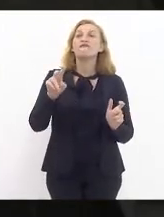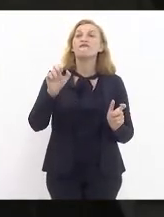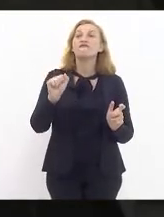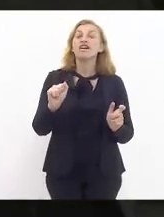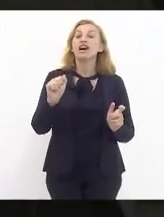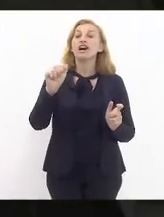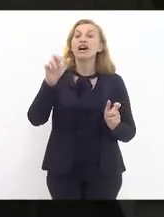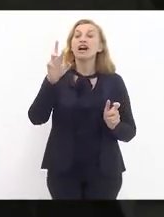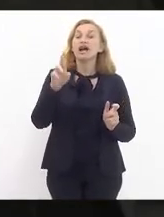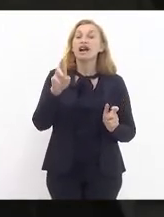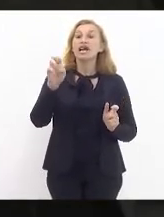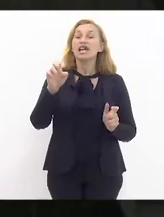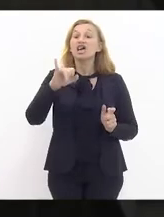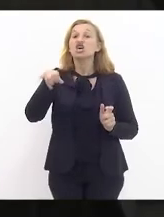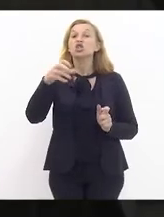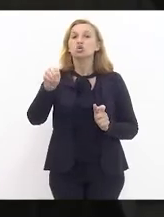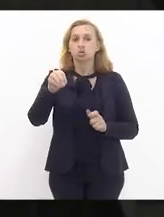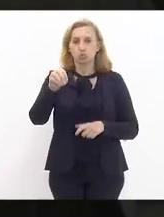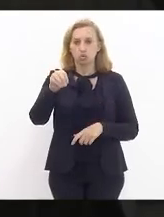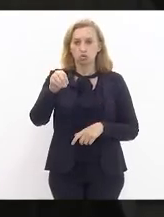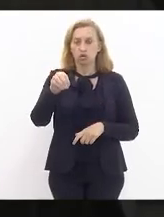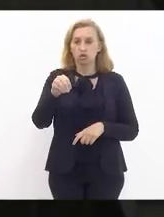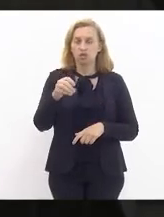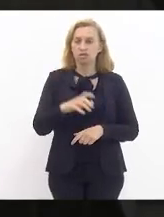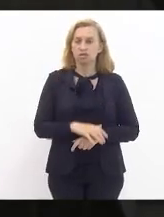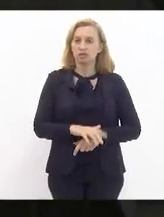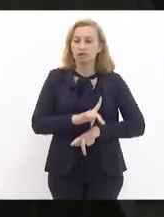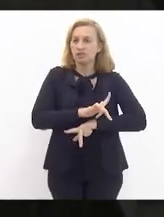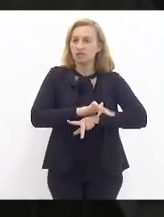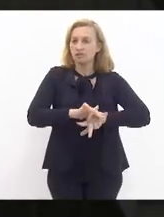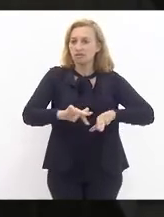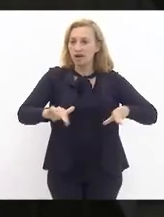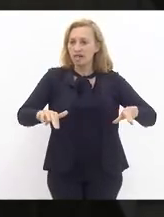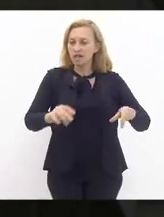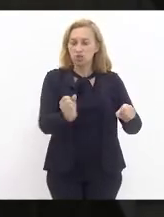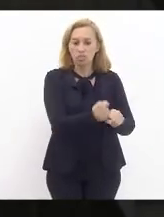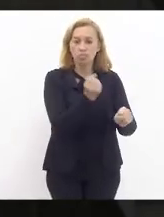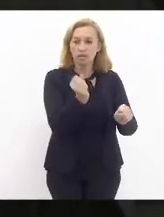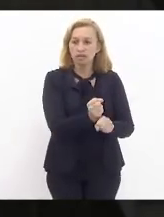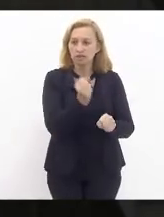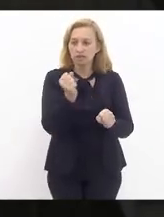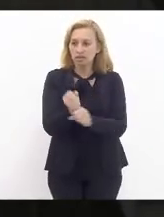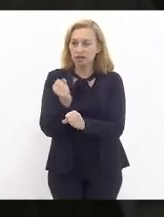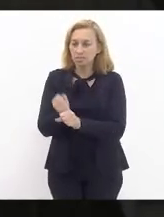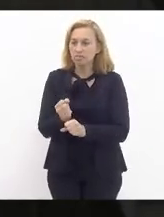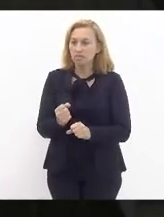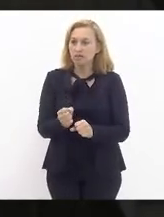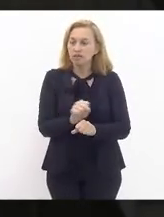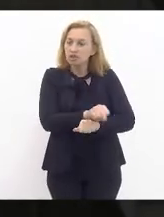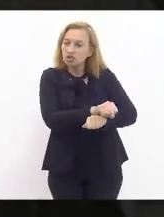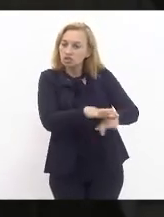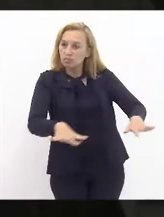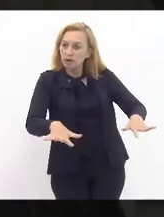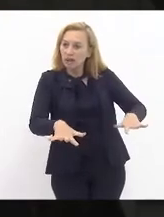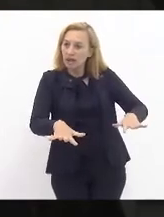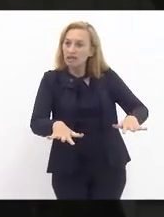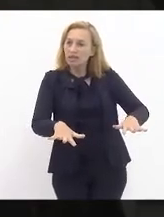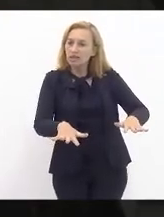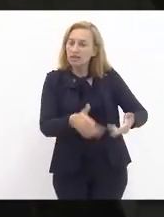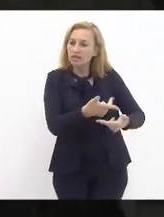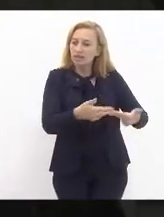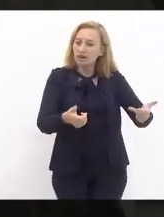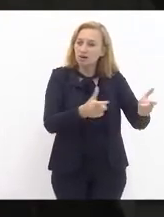Uma miríade de pequenas obras, distribuída nos mais